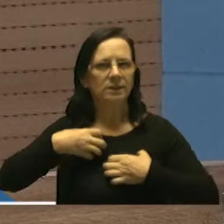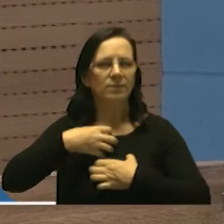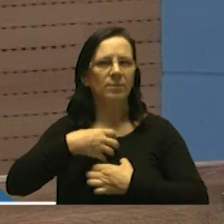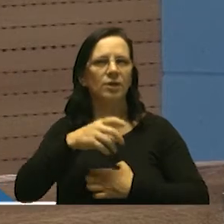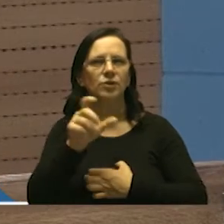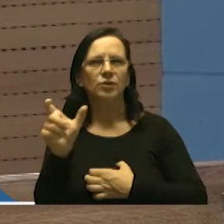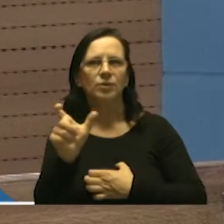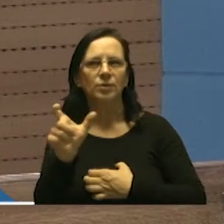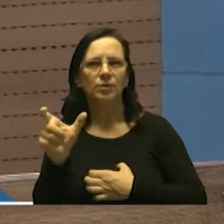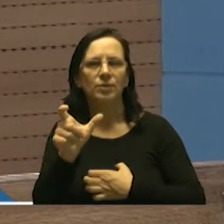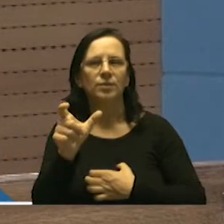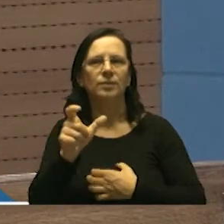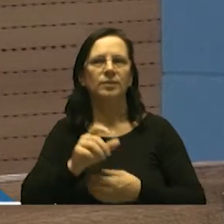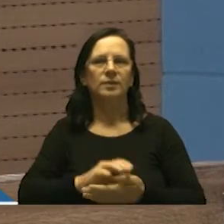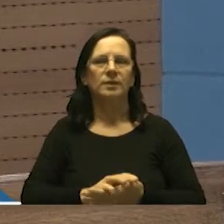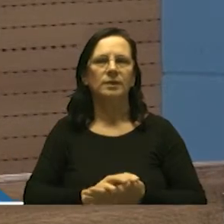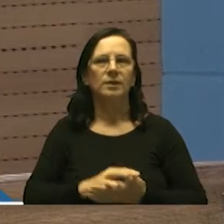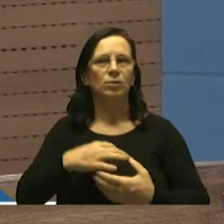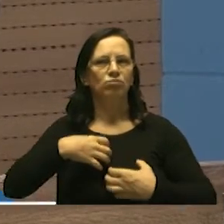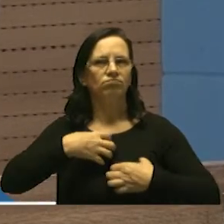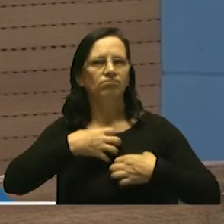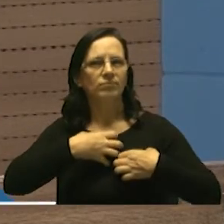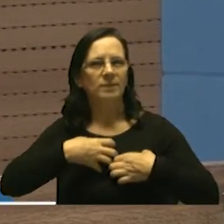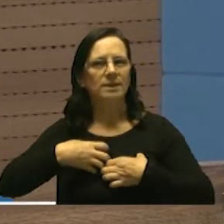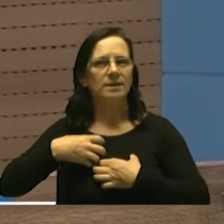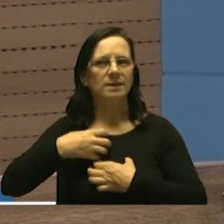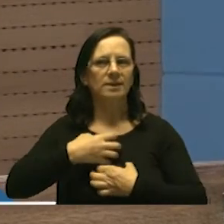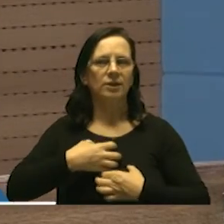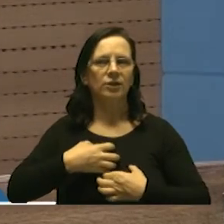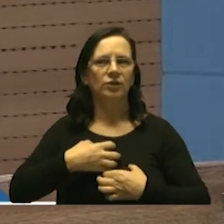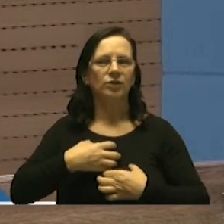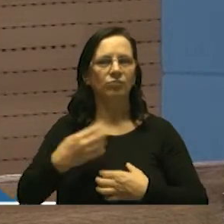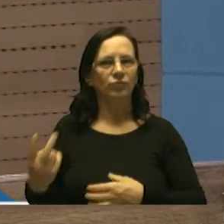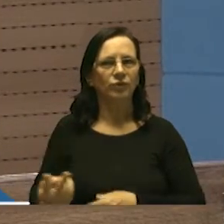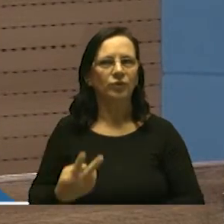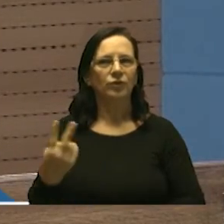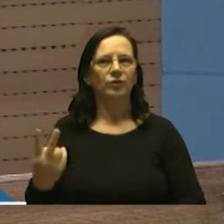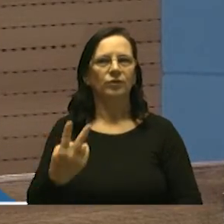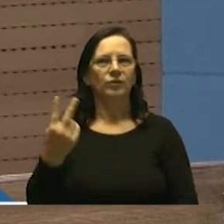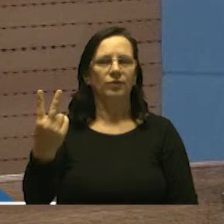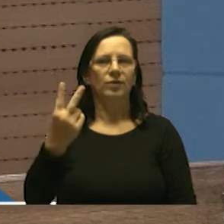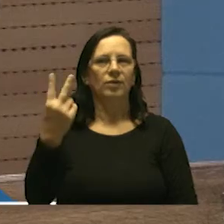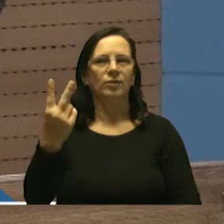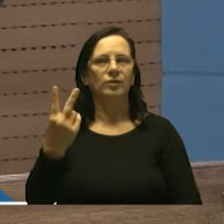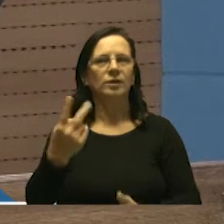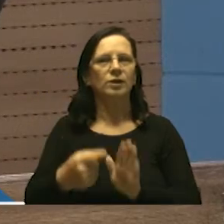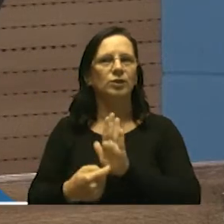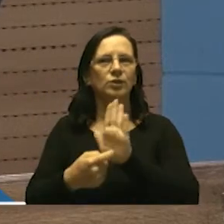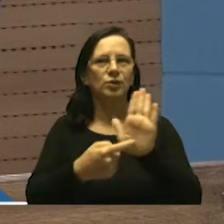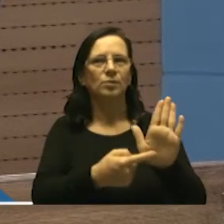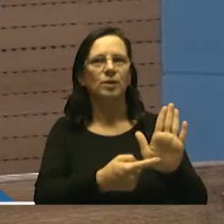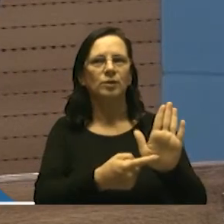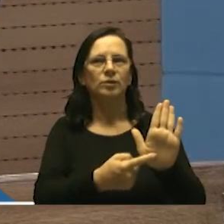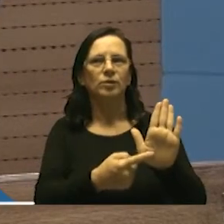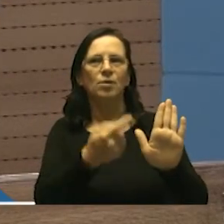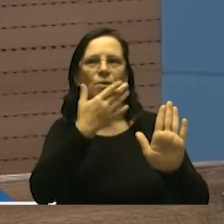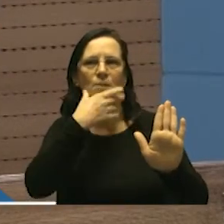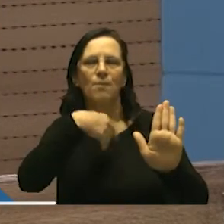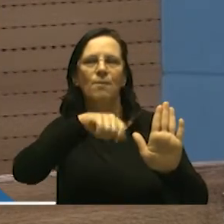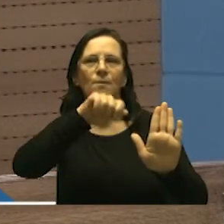palavra que eu queria buscar também o sentimento da valorização do que representa um pai